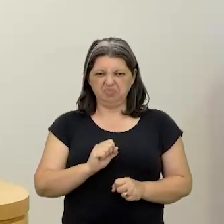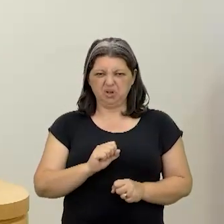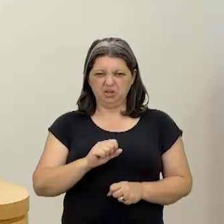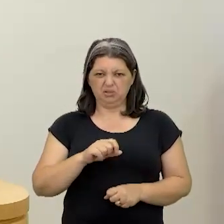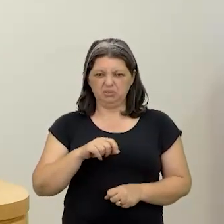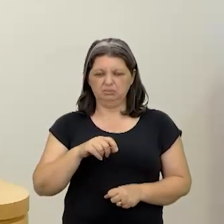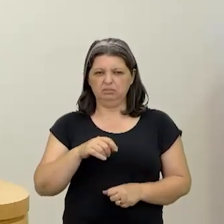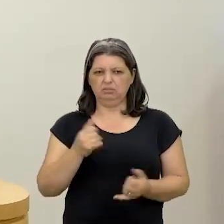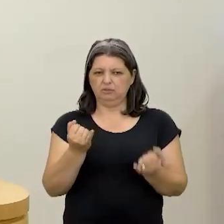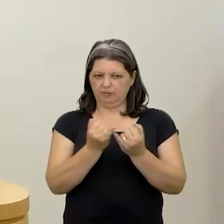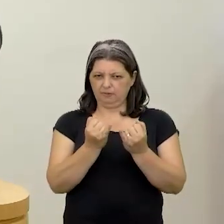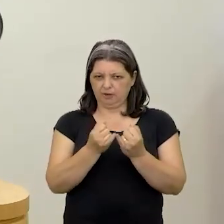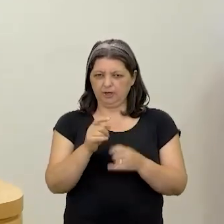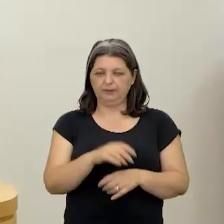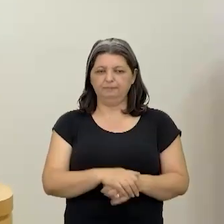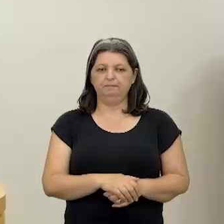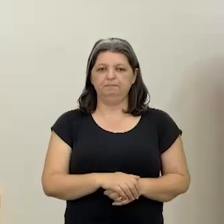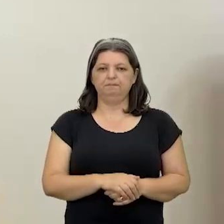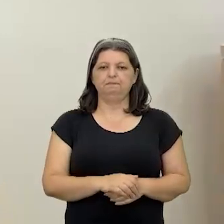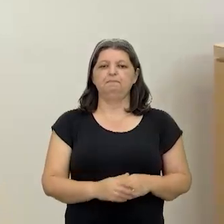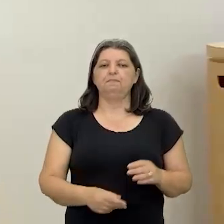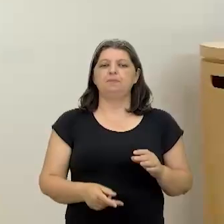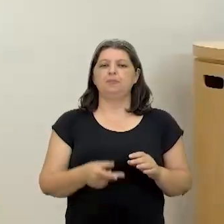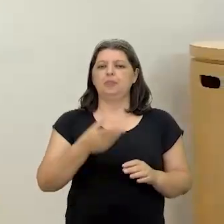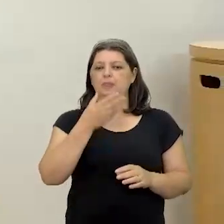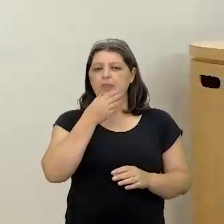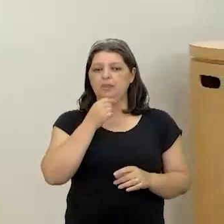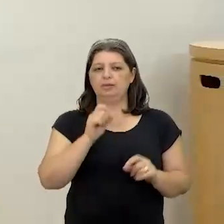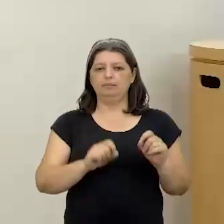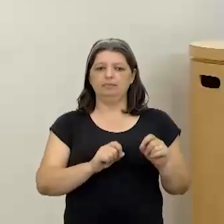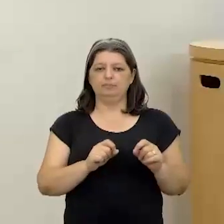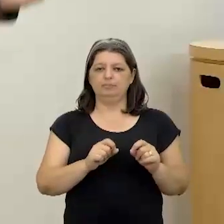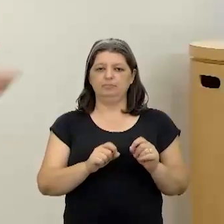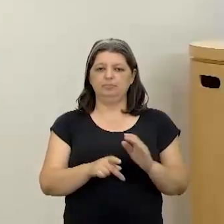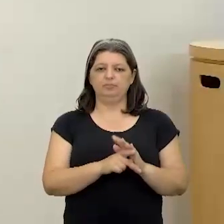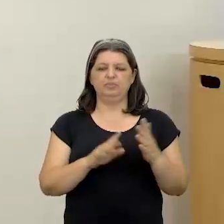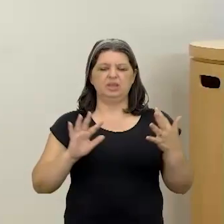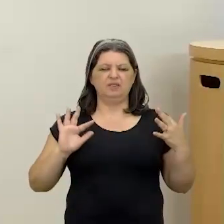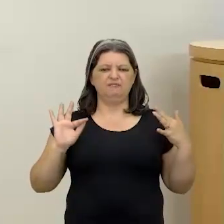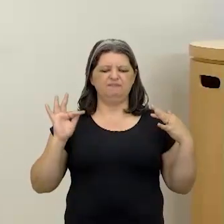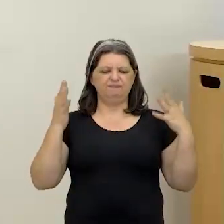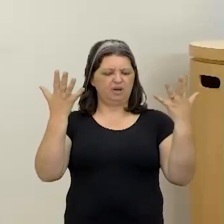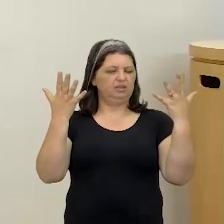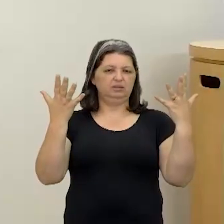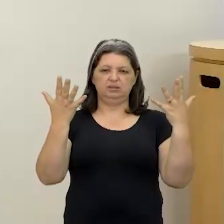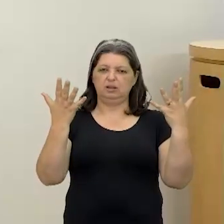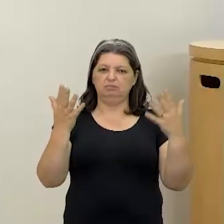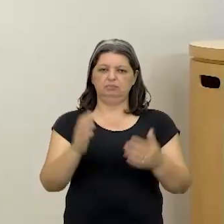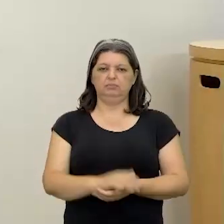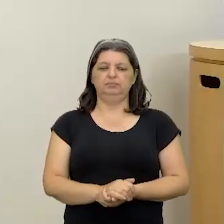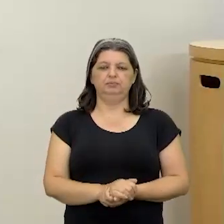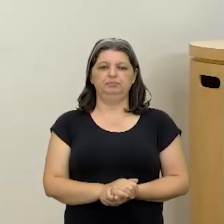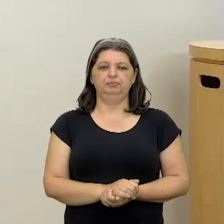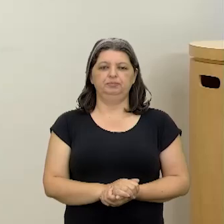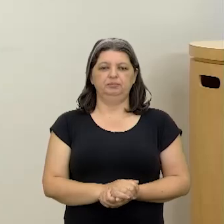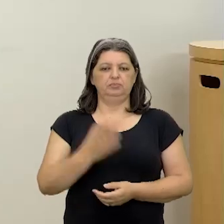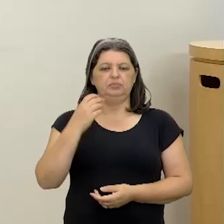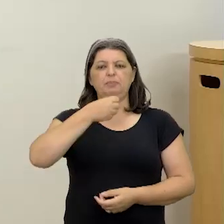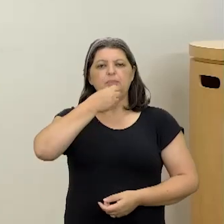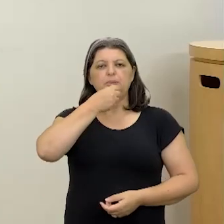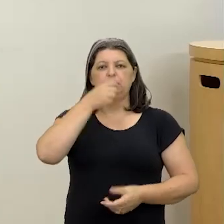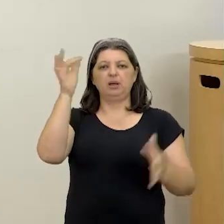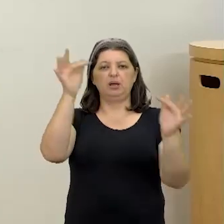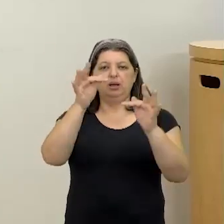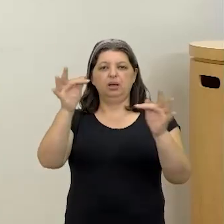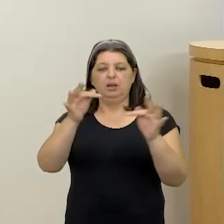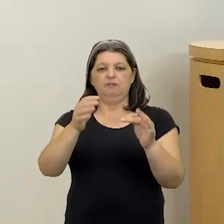um bafão? Conta um. O ditador da época era Fulgêncio Batista. Ele estava fazendo uma mega festa, Giba. Imagina. E aí ele pegou o microfone e desejou